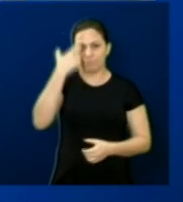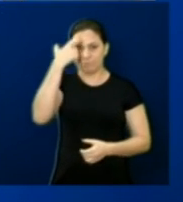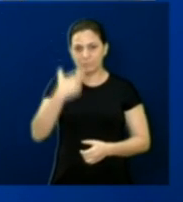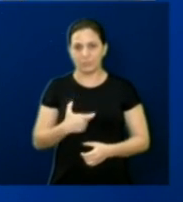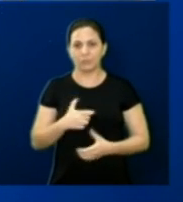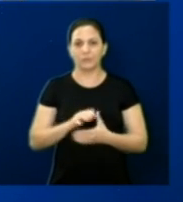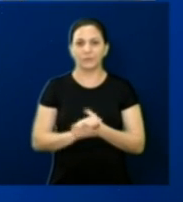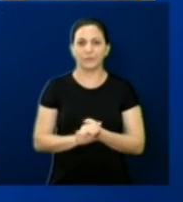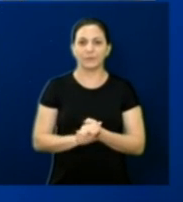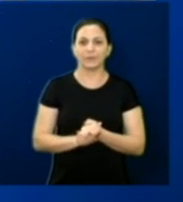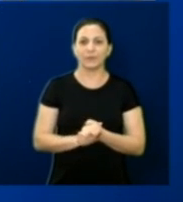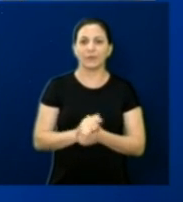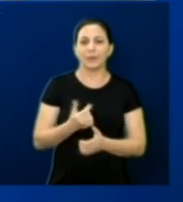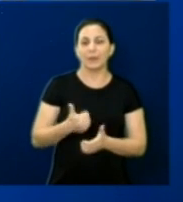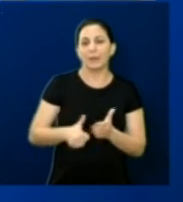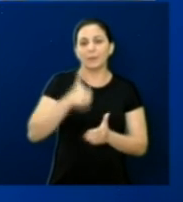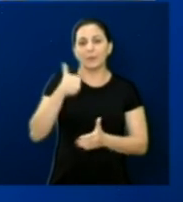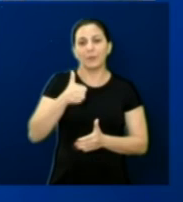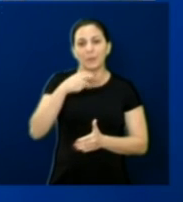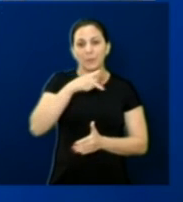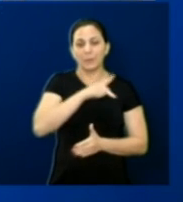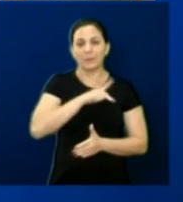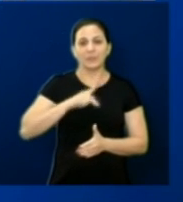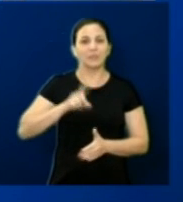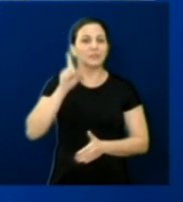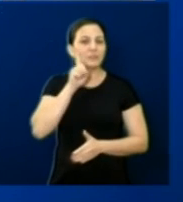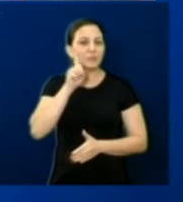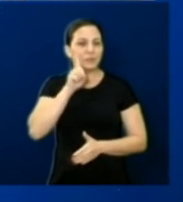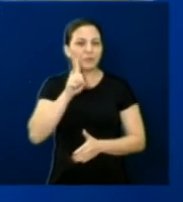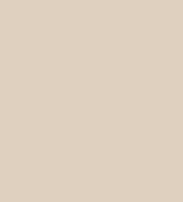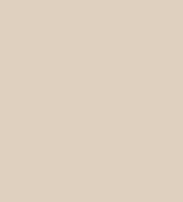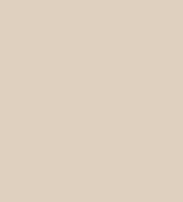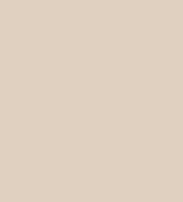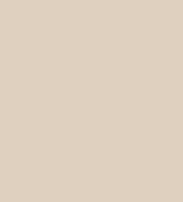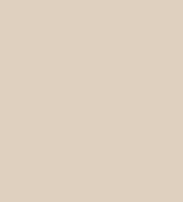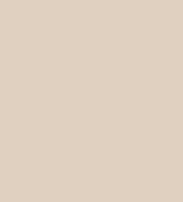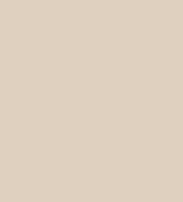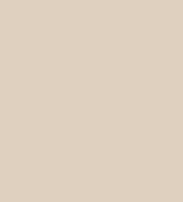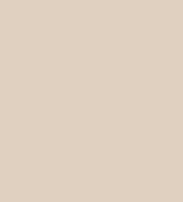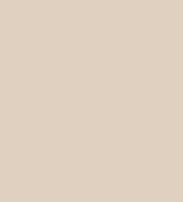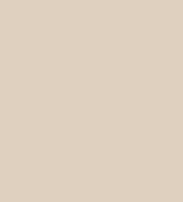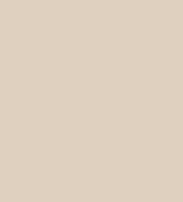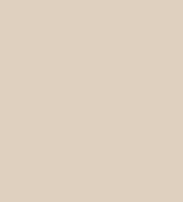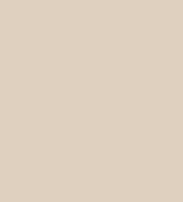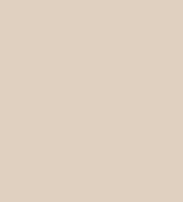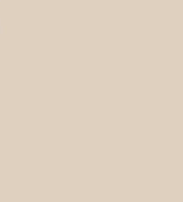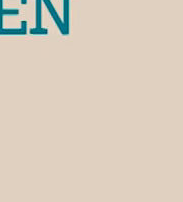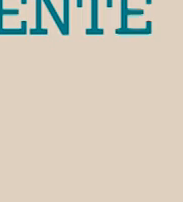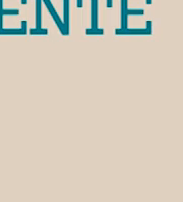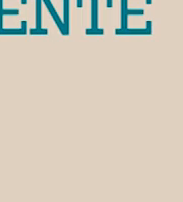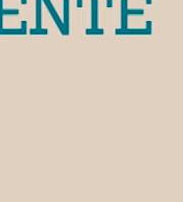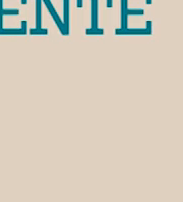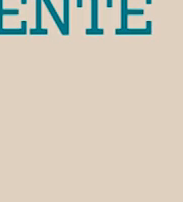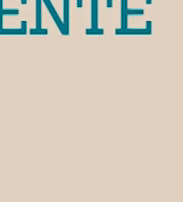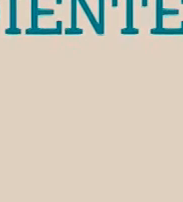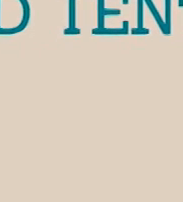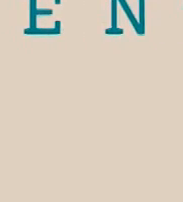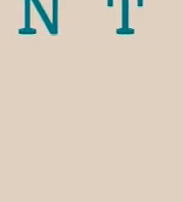o primeiro presidente dos Estados Unidos e seu rosto se encontra nas notas de um dólar. Música Música